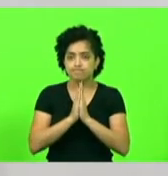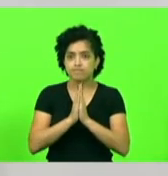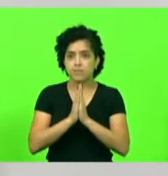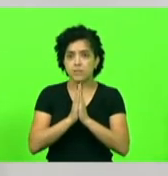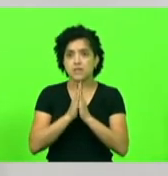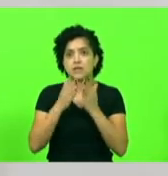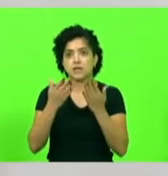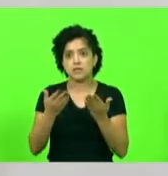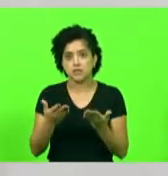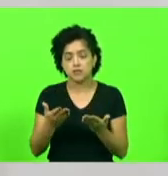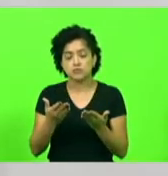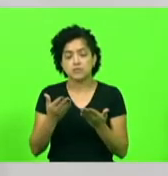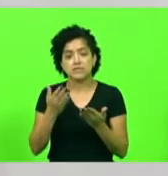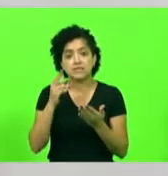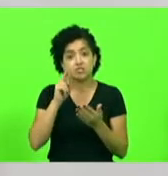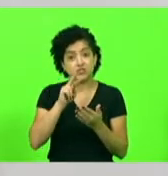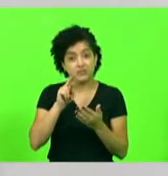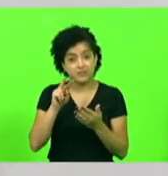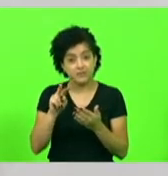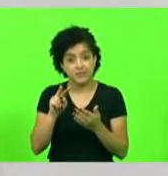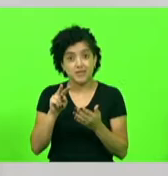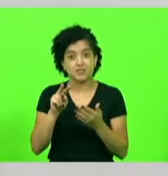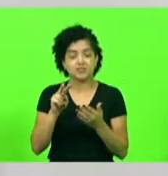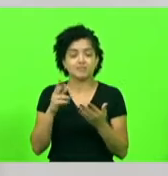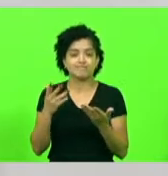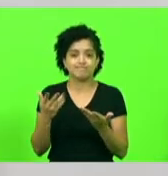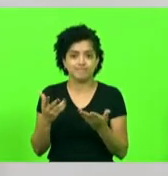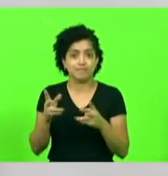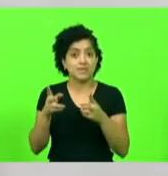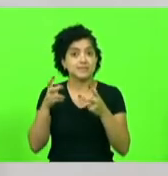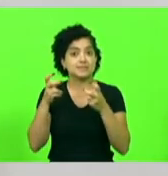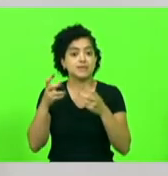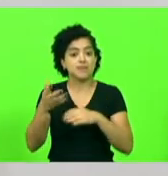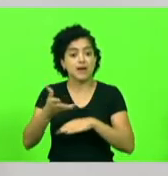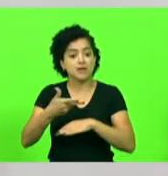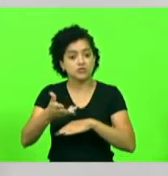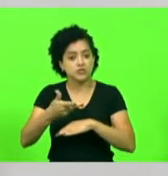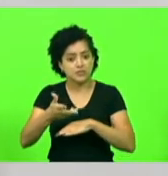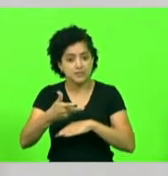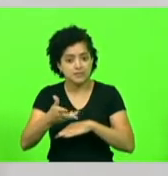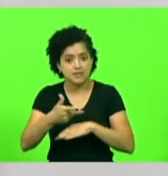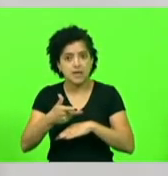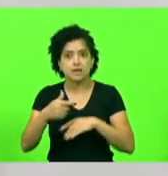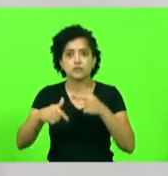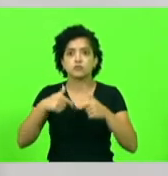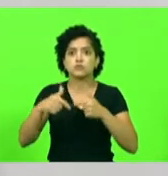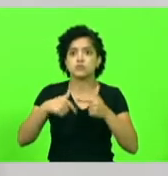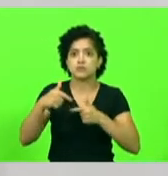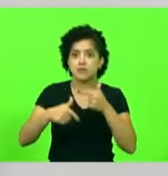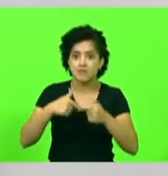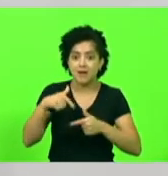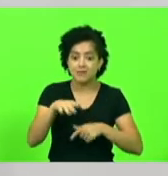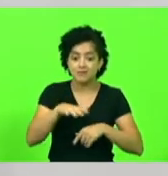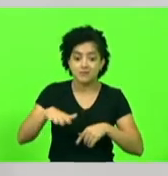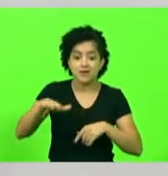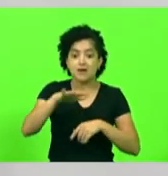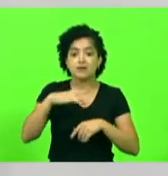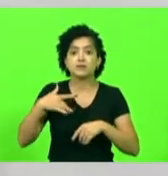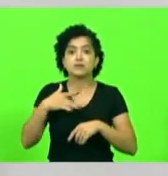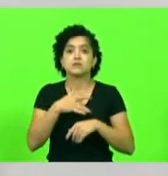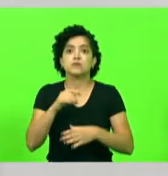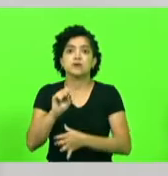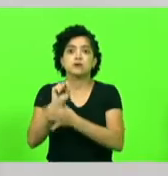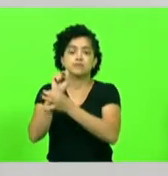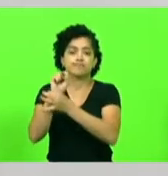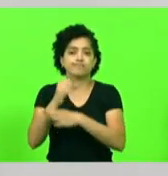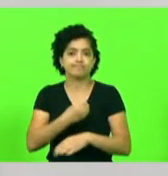para que a gente olhe mais para isso, né? Para a agilidade dos serviços de saúde, para garantir a